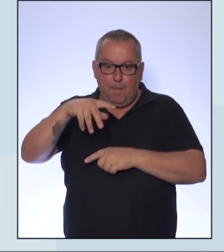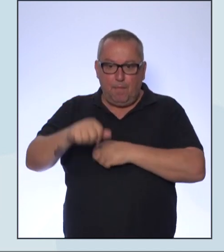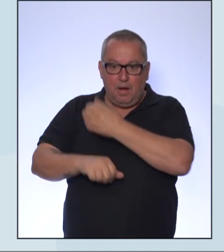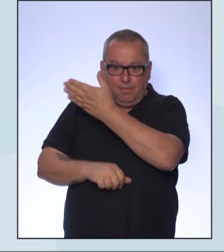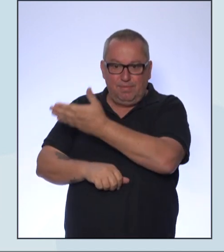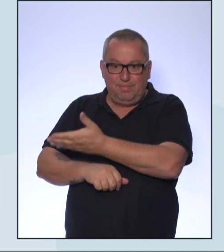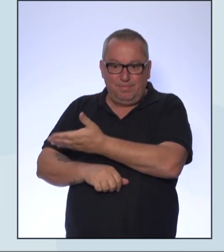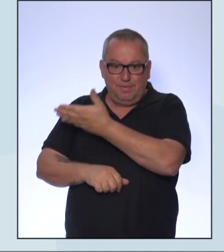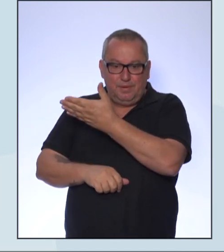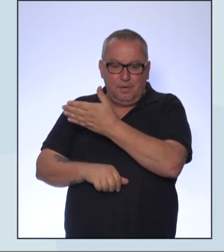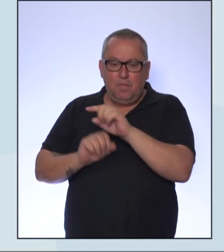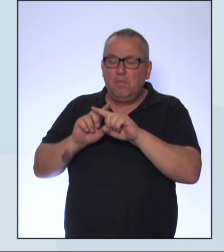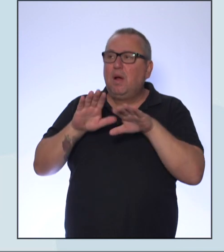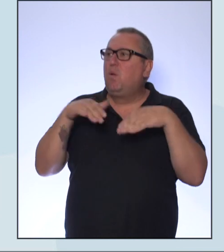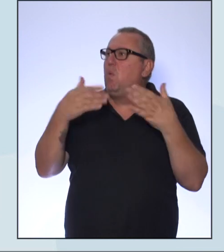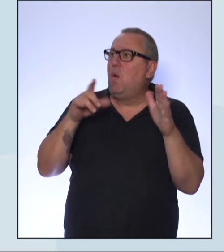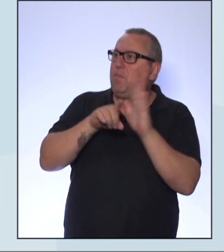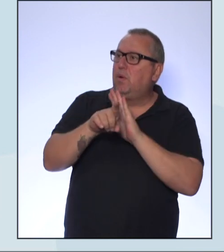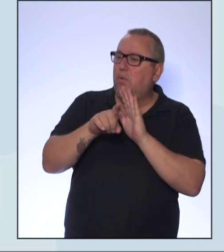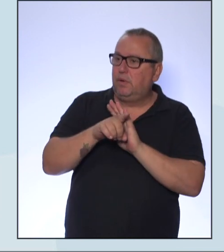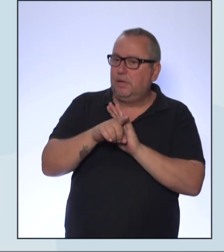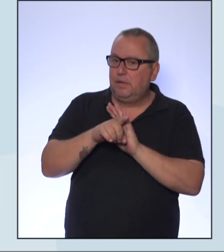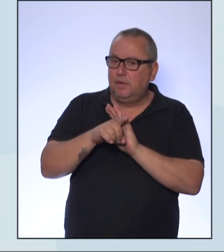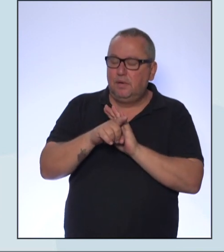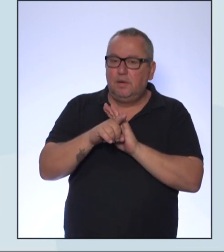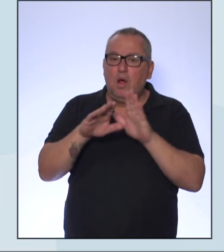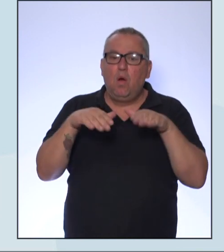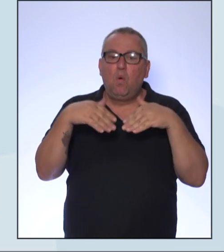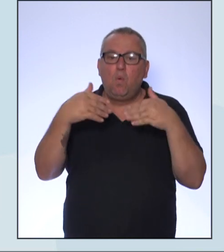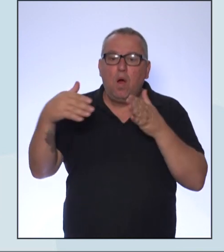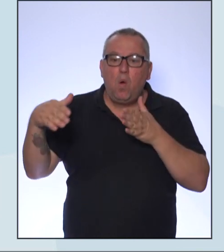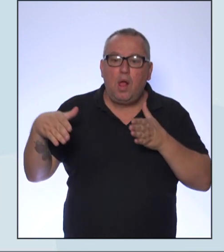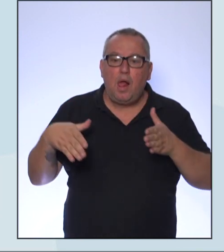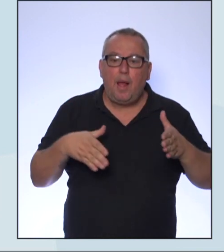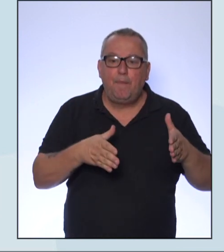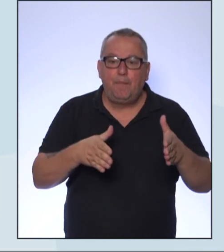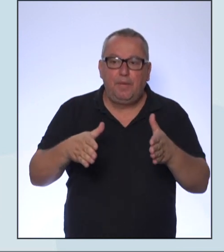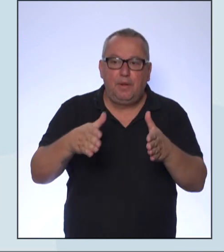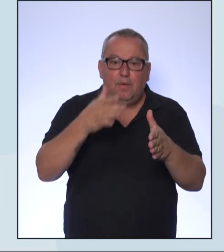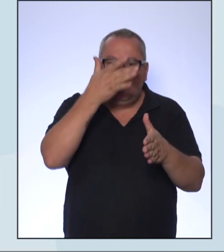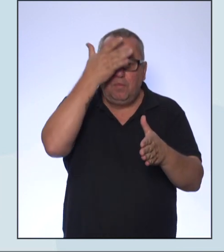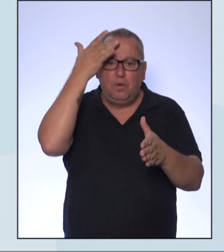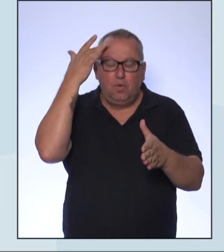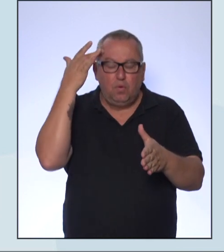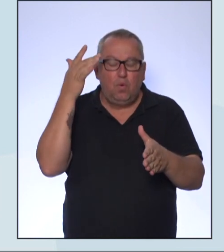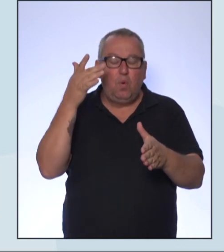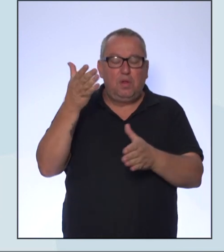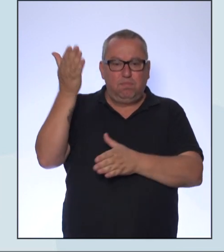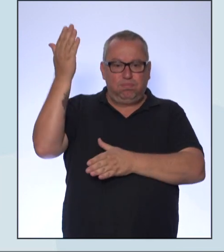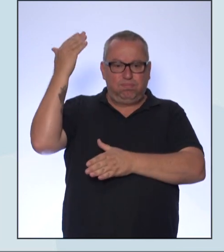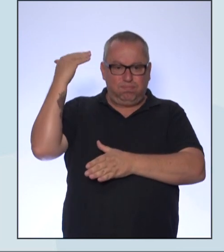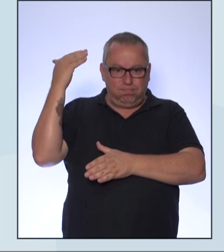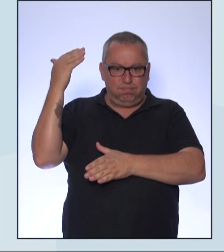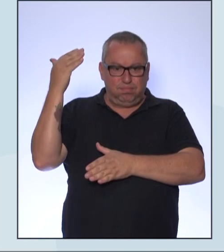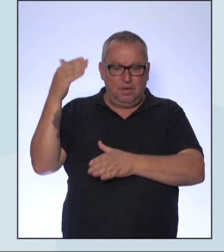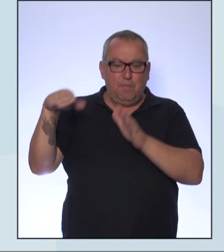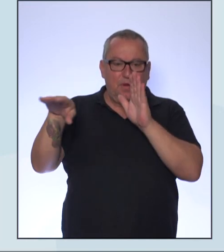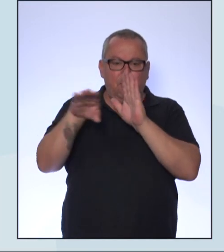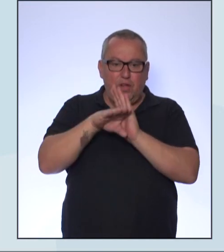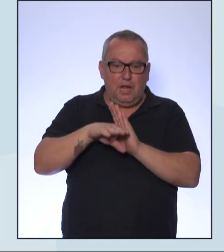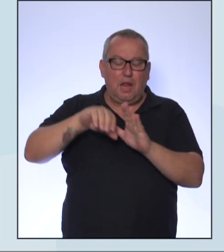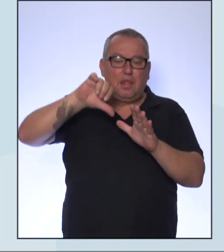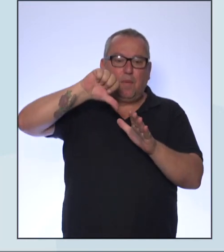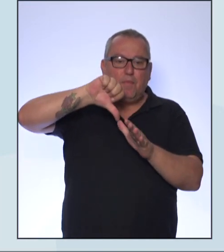questionamentos? Quais os caminhos percorridos pelos povos primitivos até chegar à América?